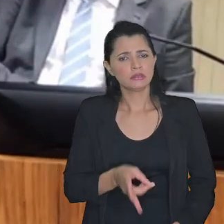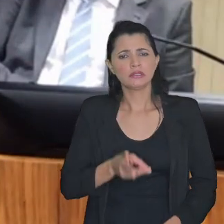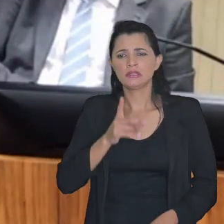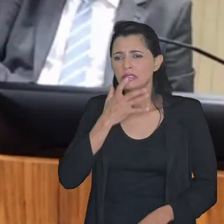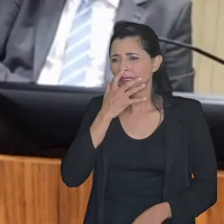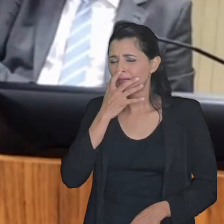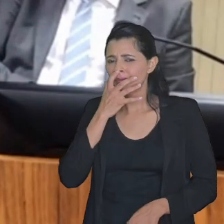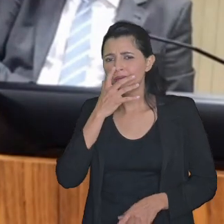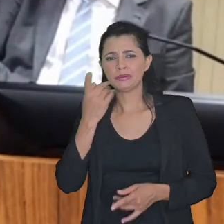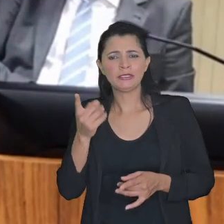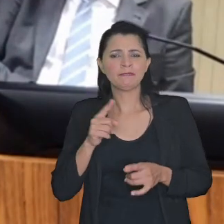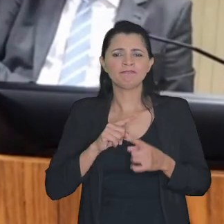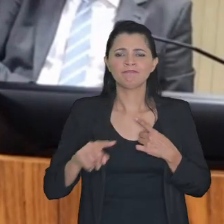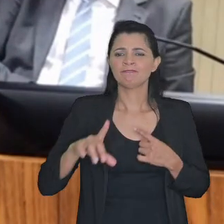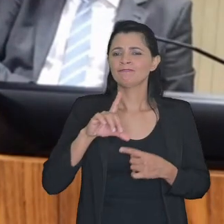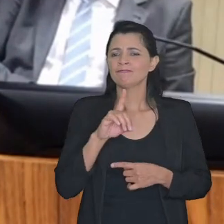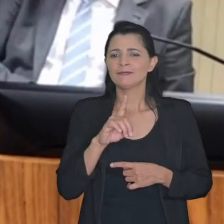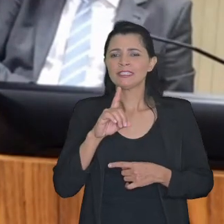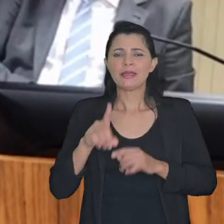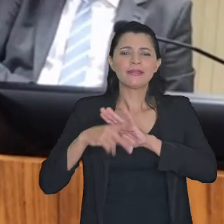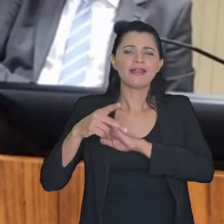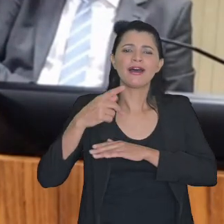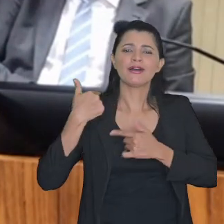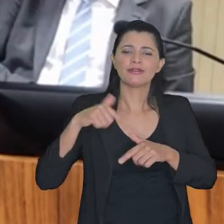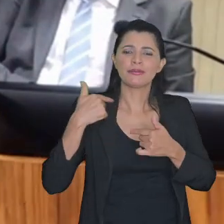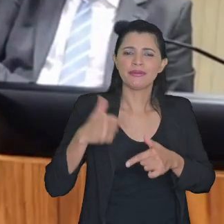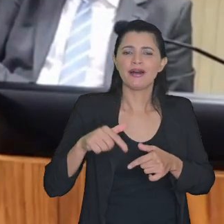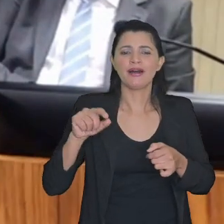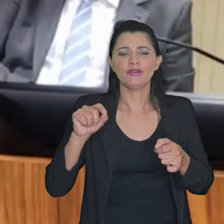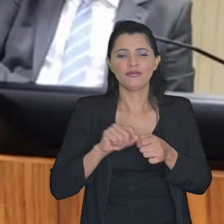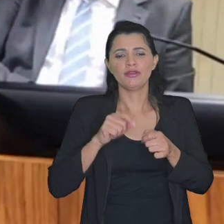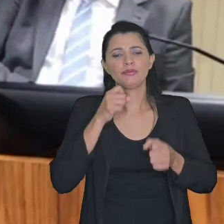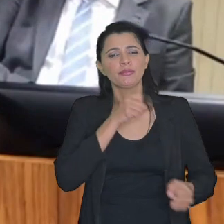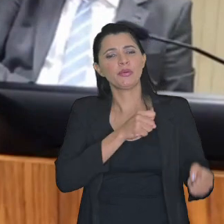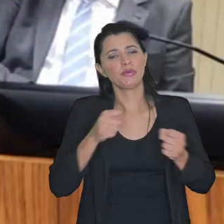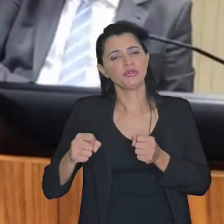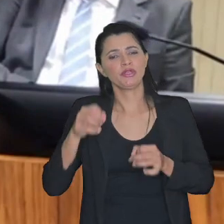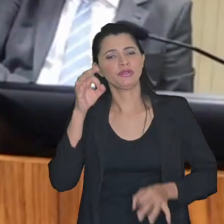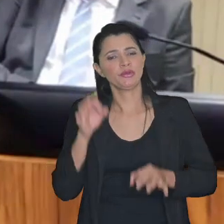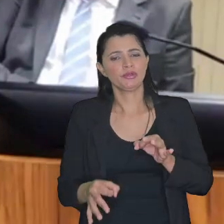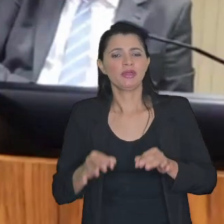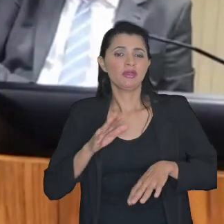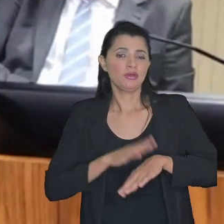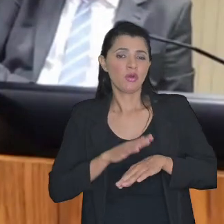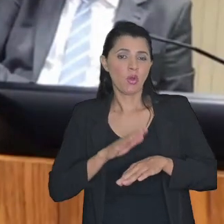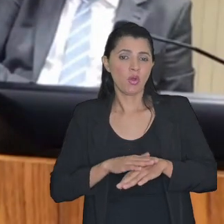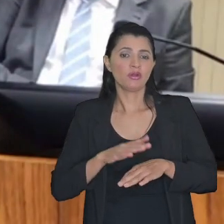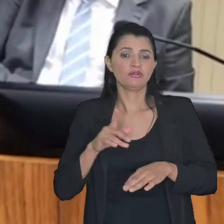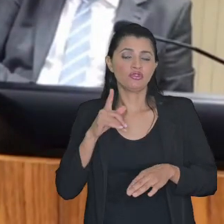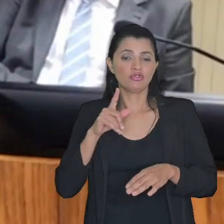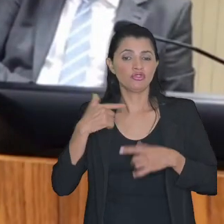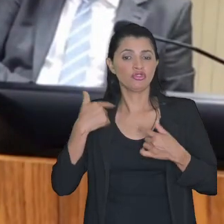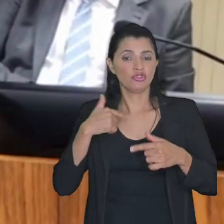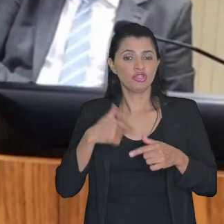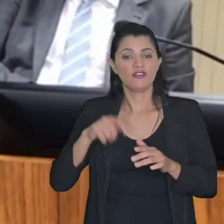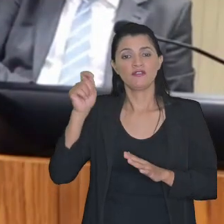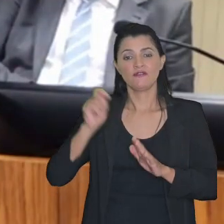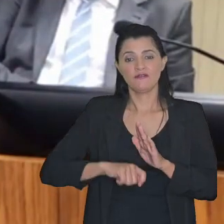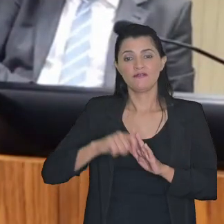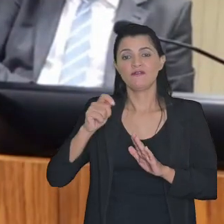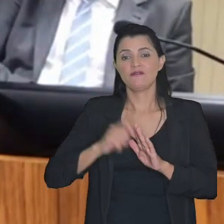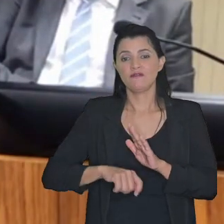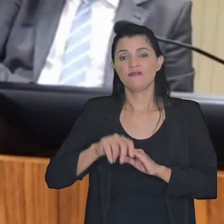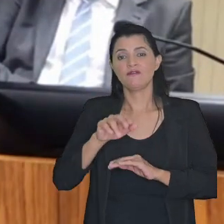depreciativos da atividade desenvolvida pelo poder judiciário no âmbito de execução fiscal esse é um